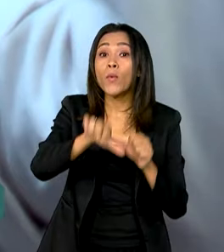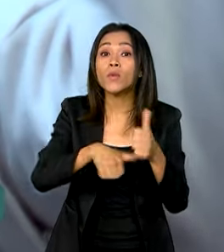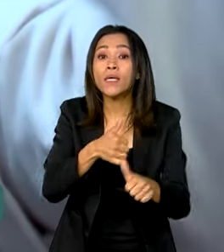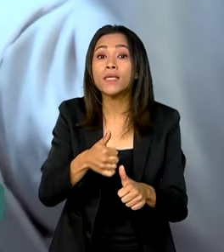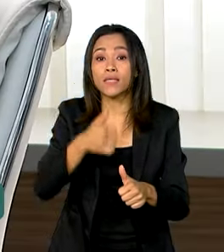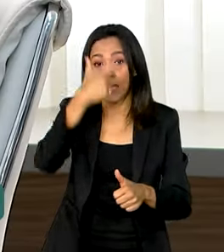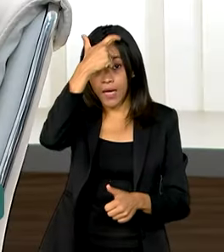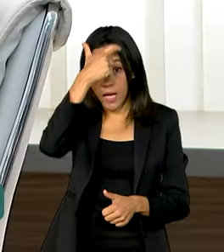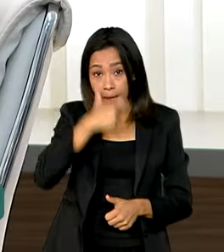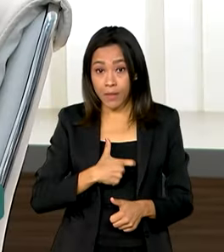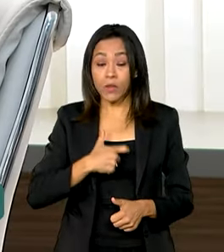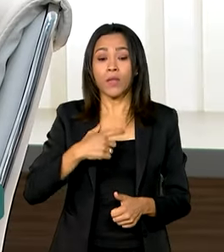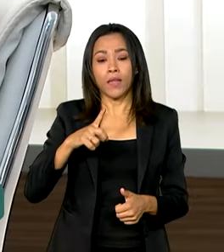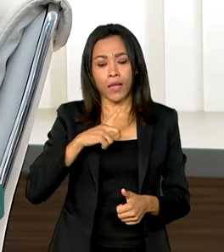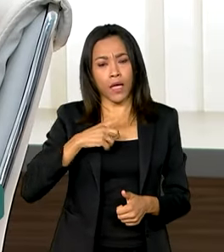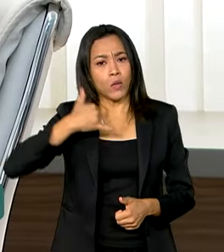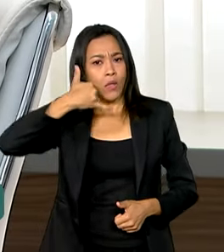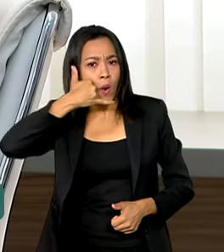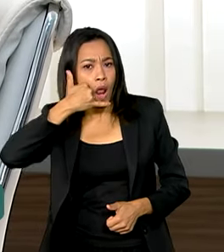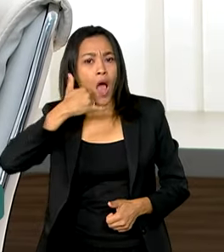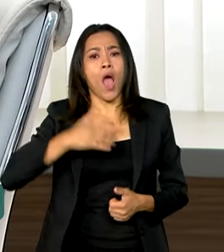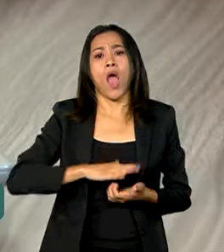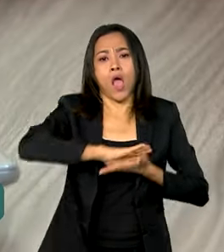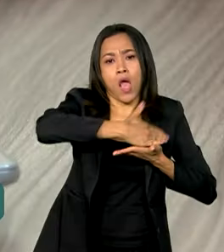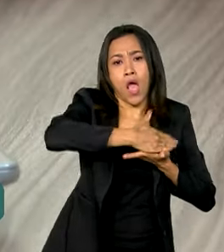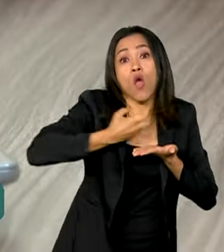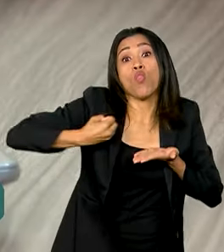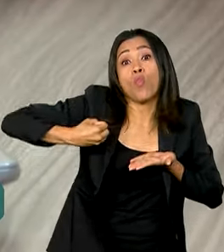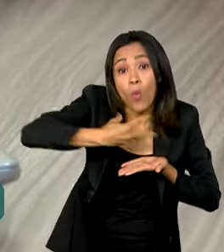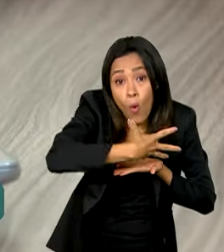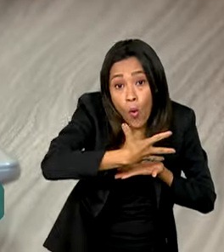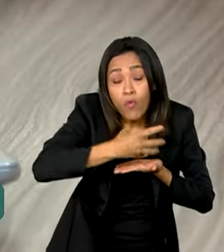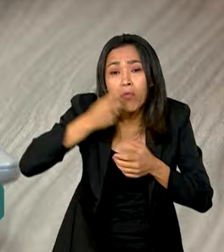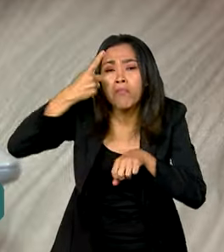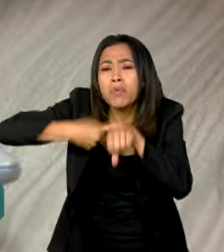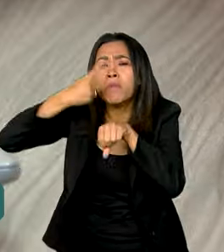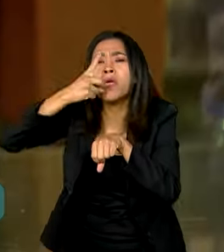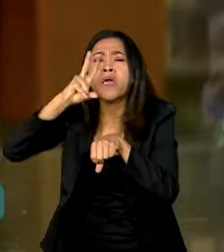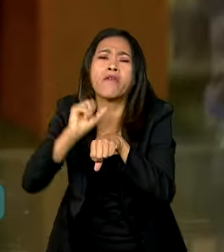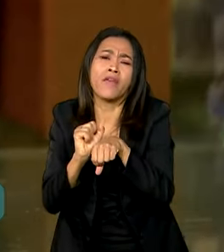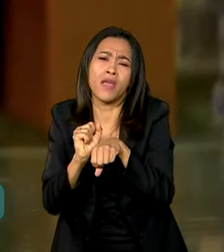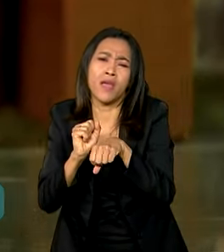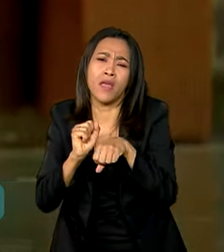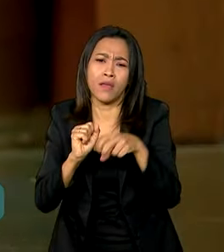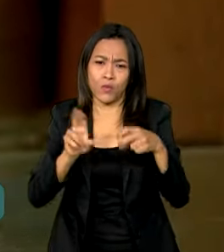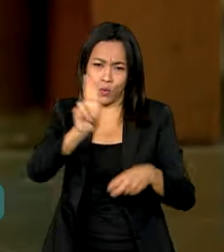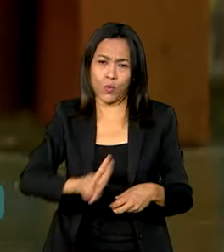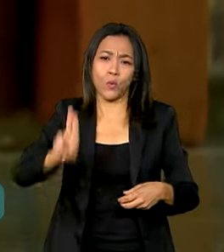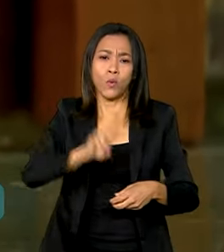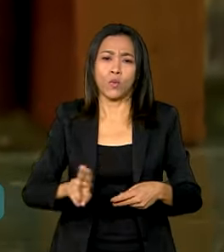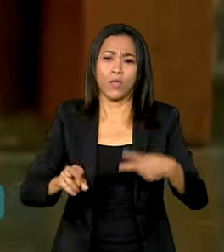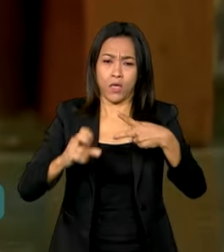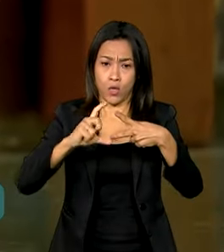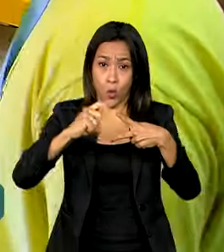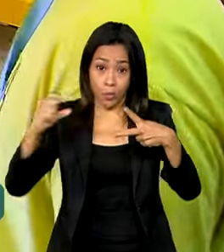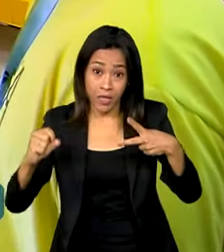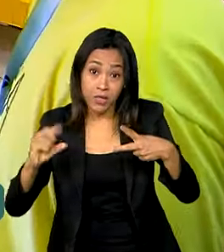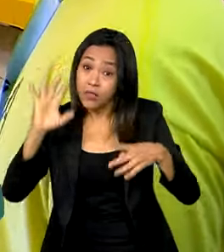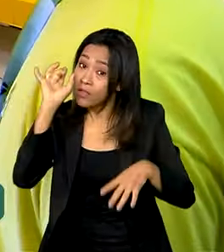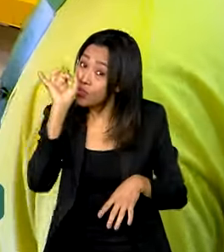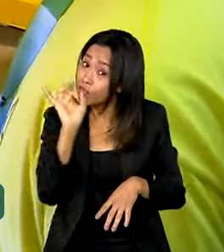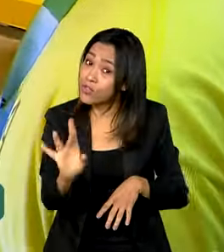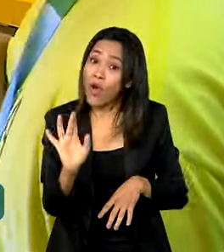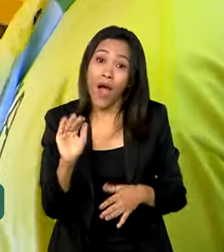tiver um celular ou computador novo ou for usar o PIX pela primeira vez. Neste caso, ele só vai poder fazer